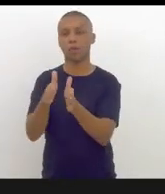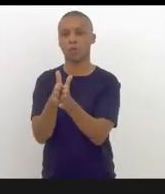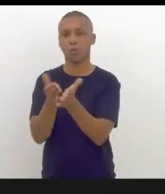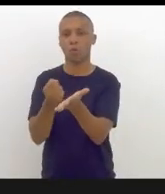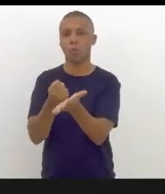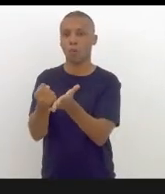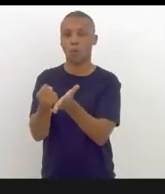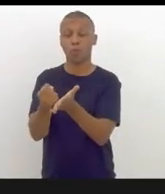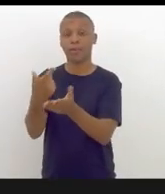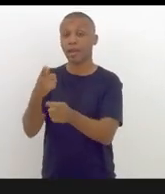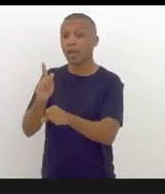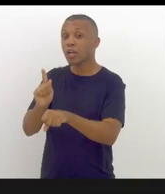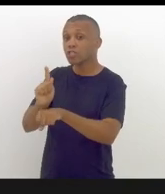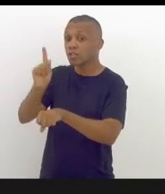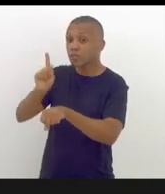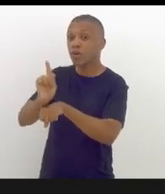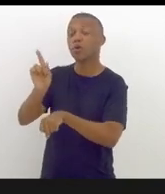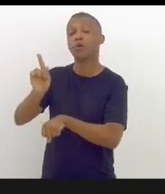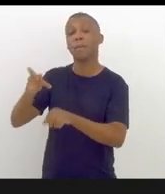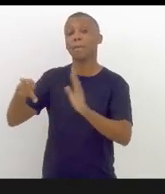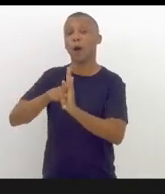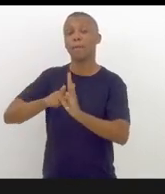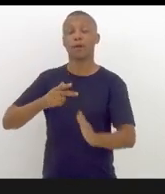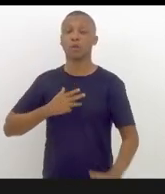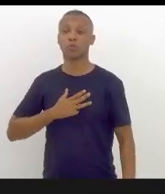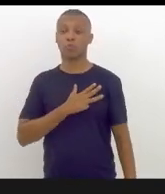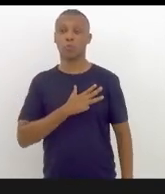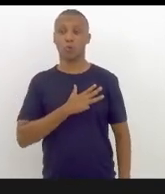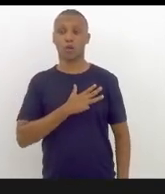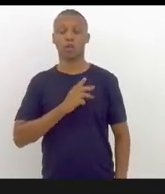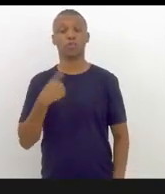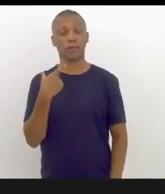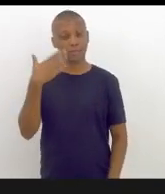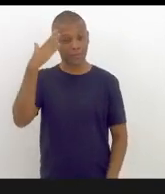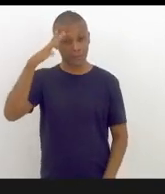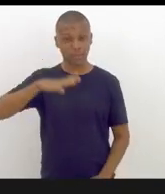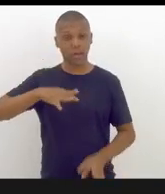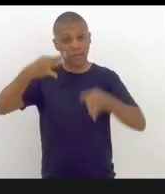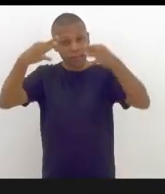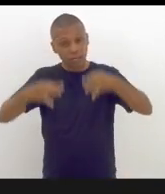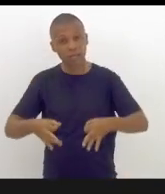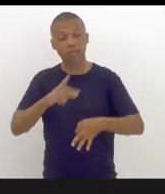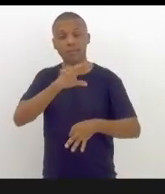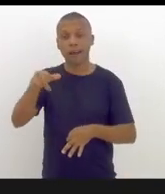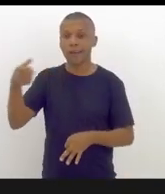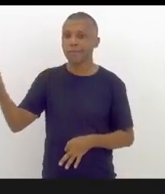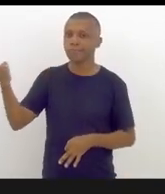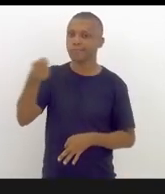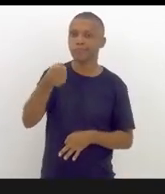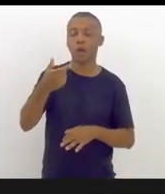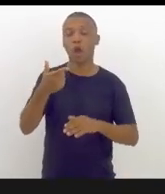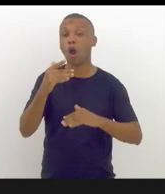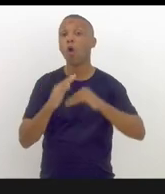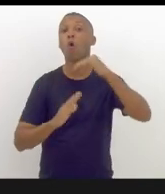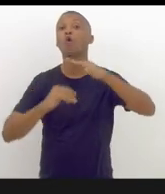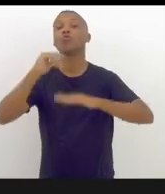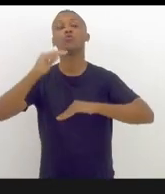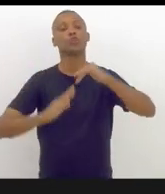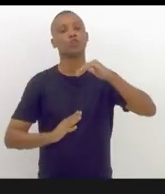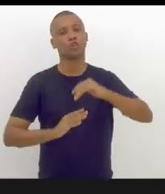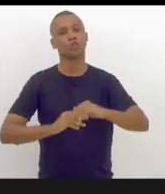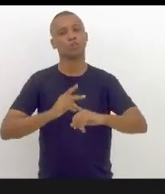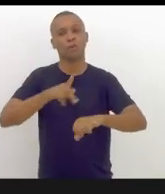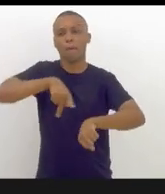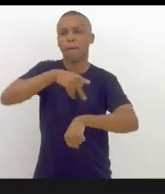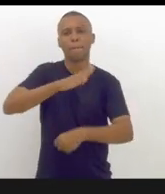gestão de Lula. Então, tenho certeza que a gente vai reconduzir o país, botar nos trilhos o país e ter